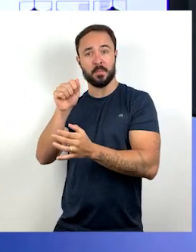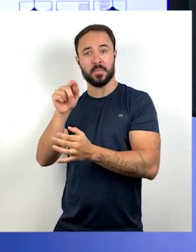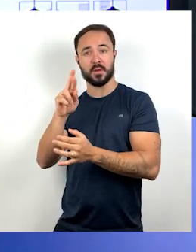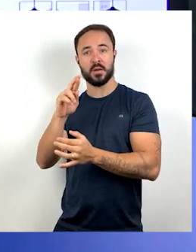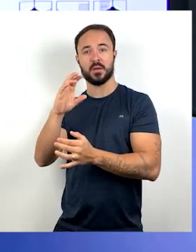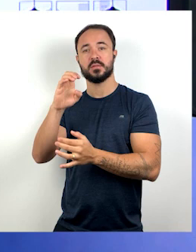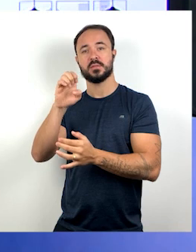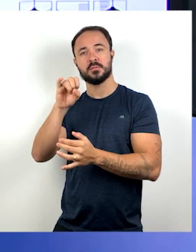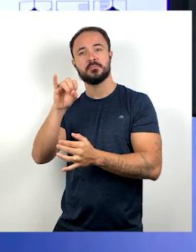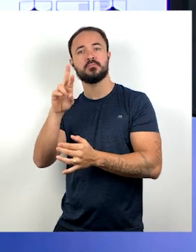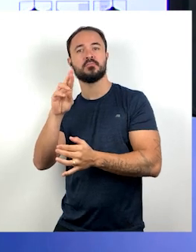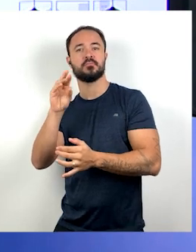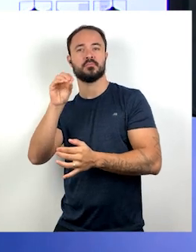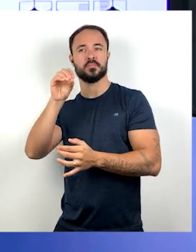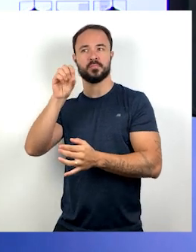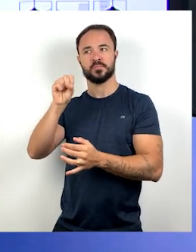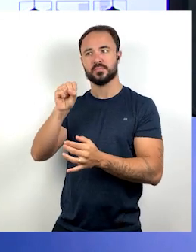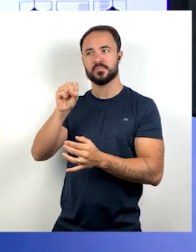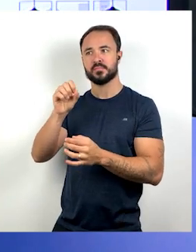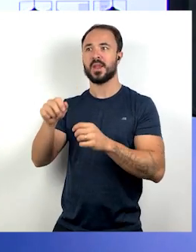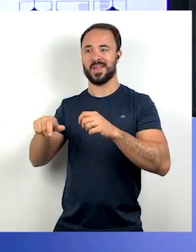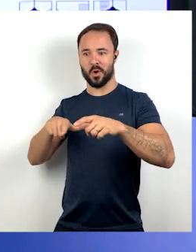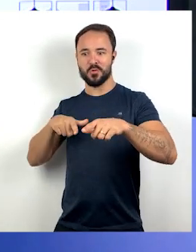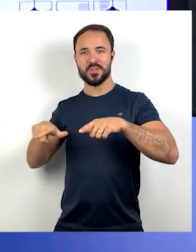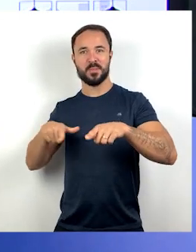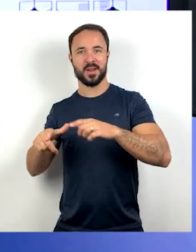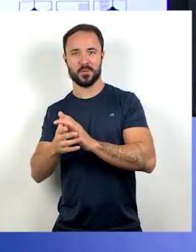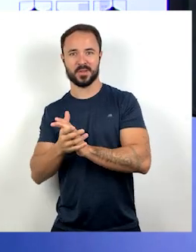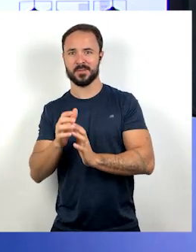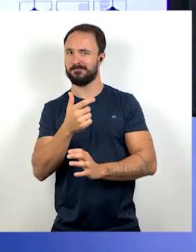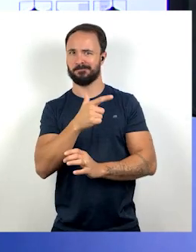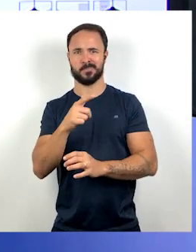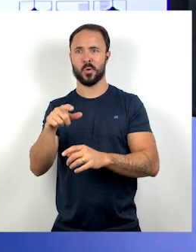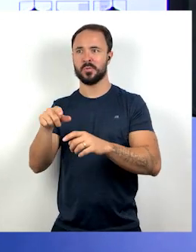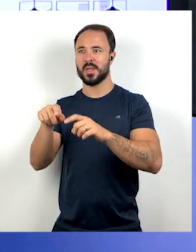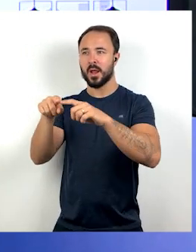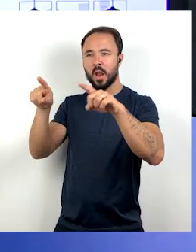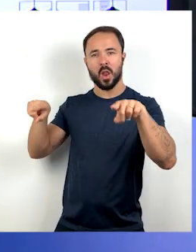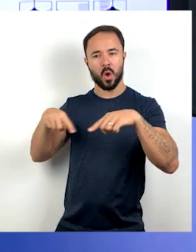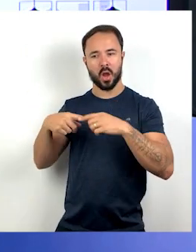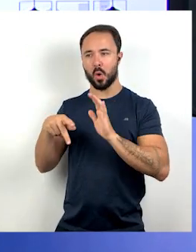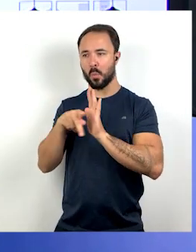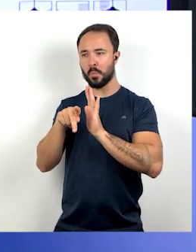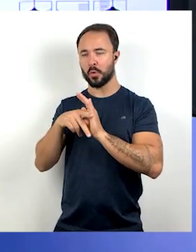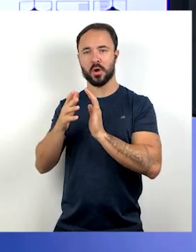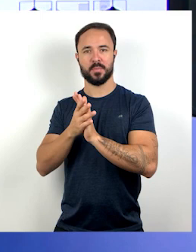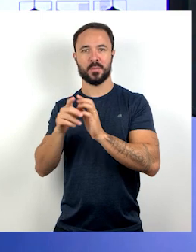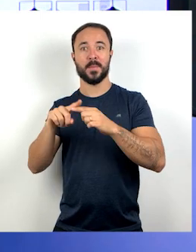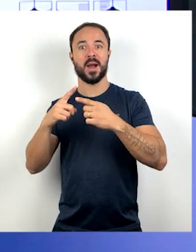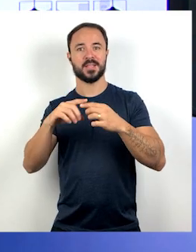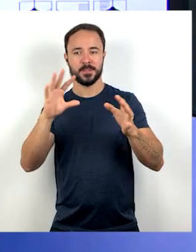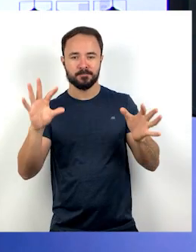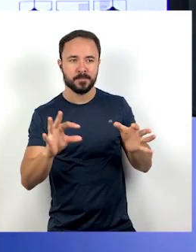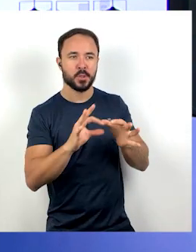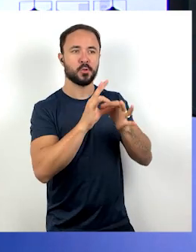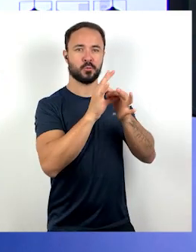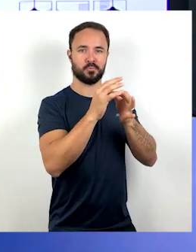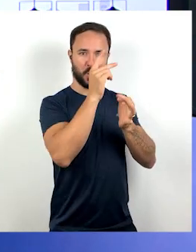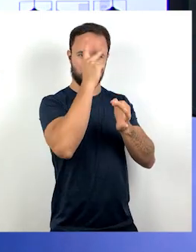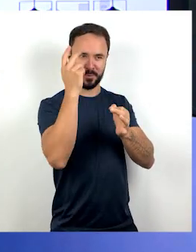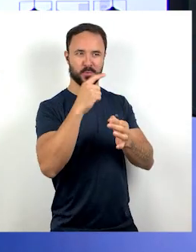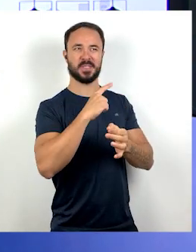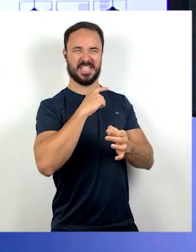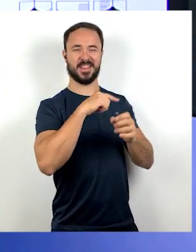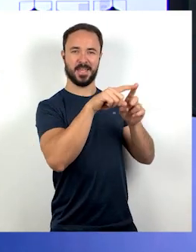através de parceria com quem possui essas terras. Como que isso funciona? Por exemplo,